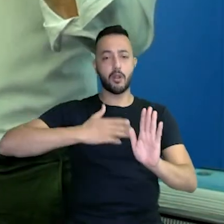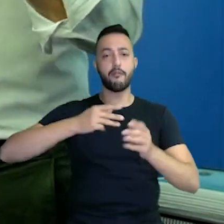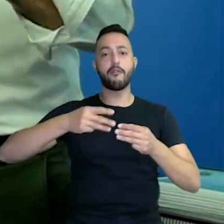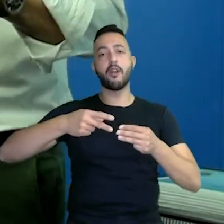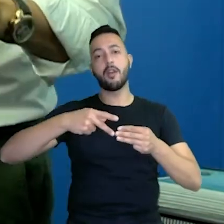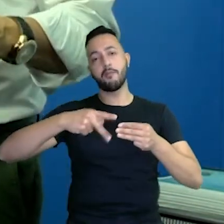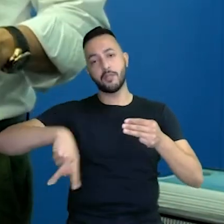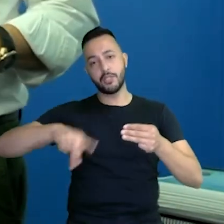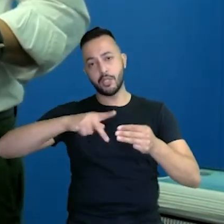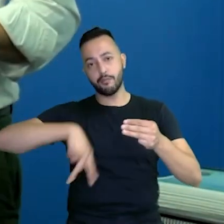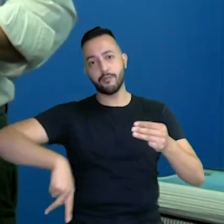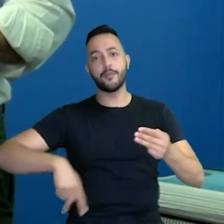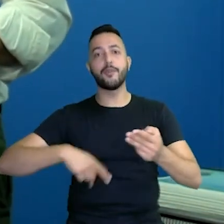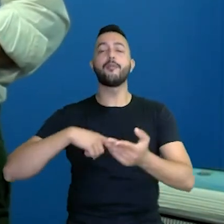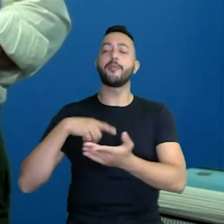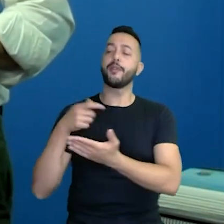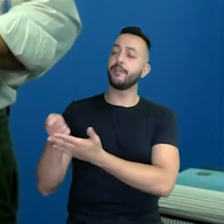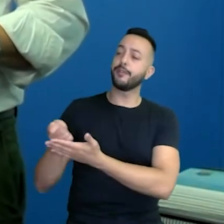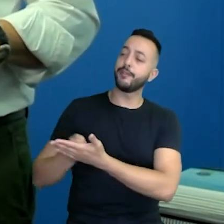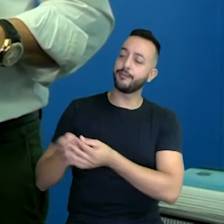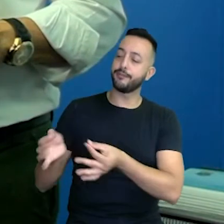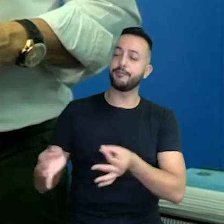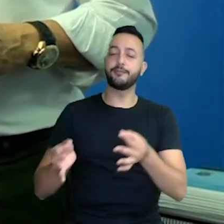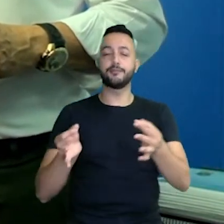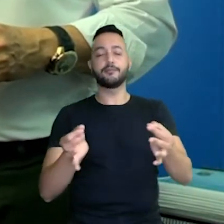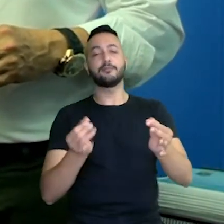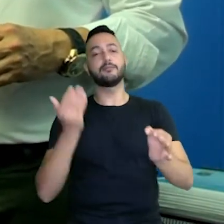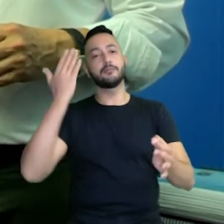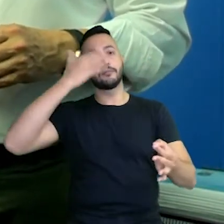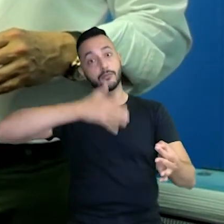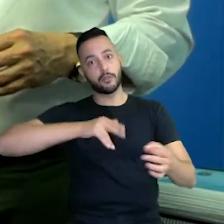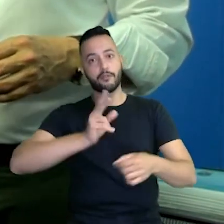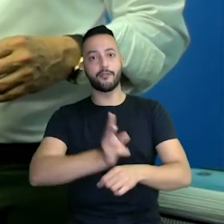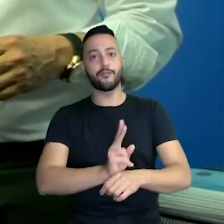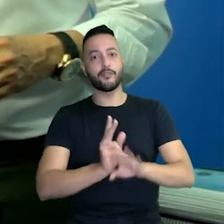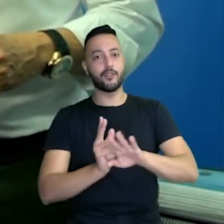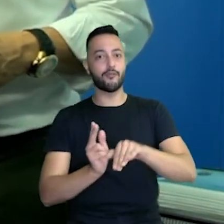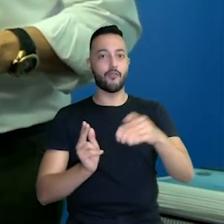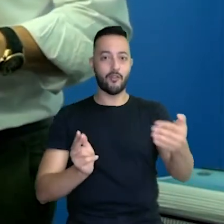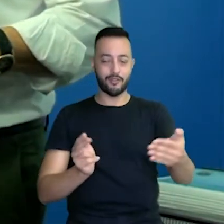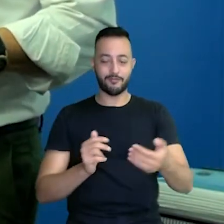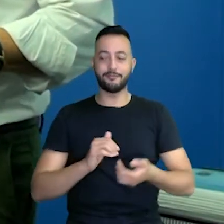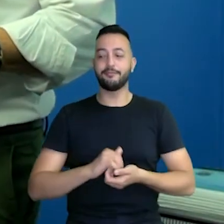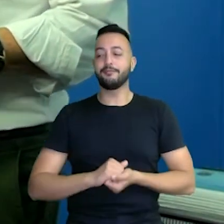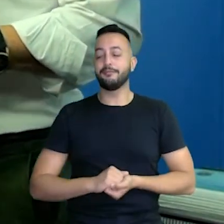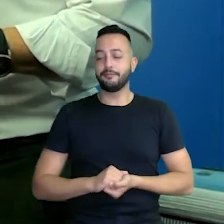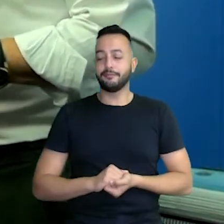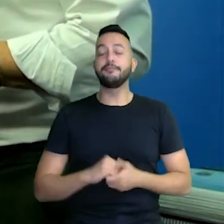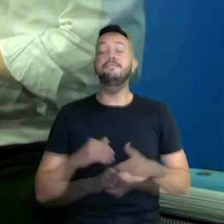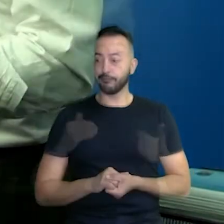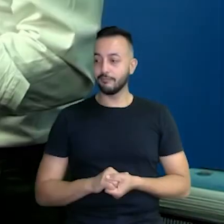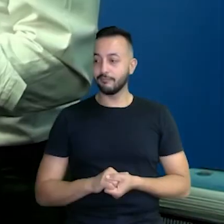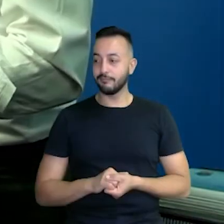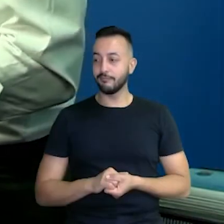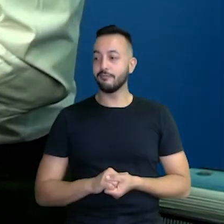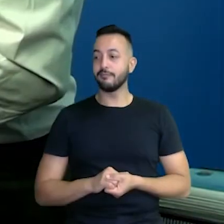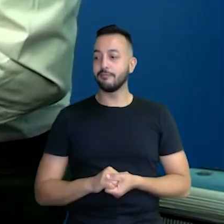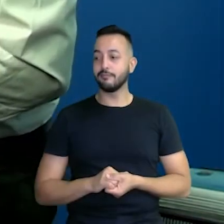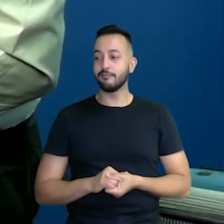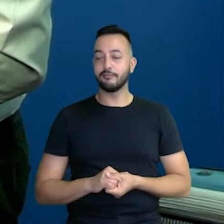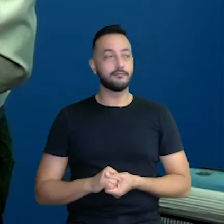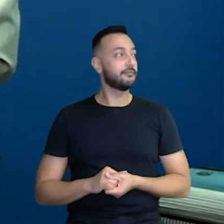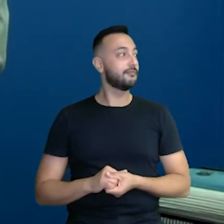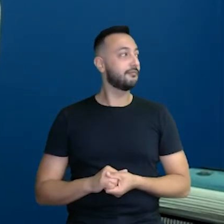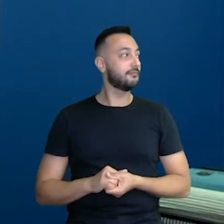pareceres para os órgãos fiscalizadores externos. Bom, nós temos o